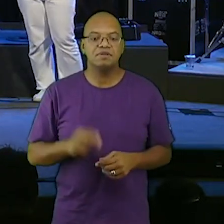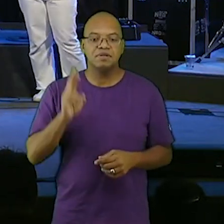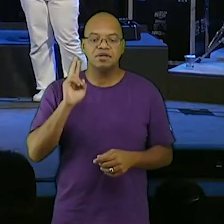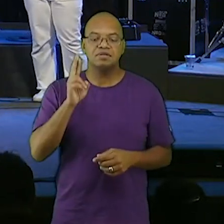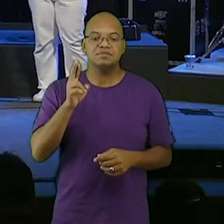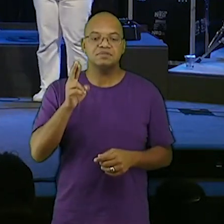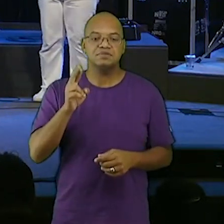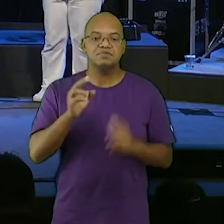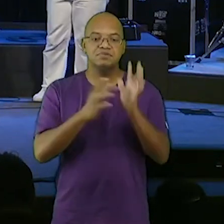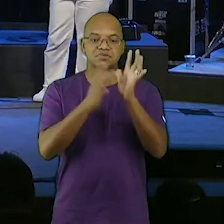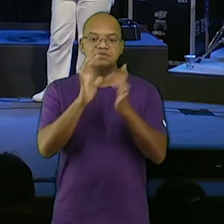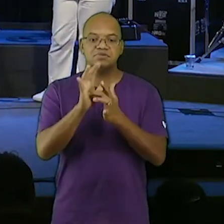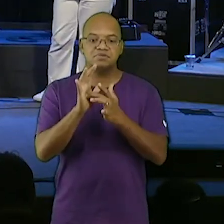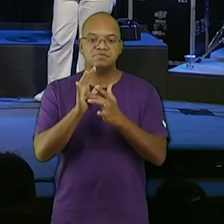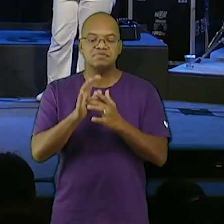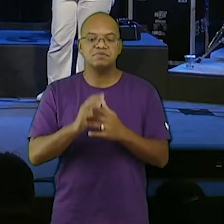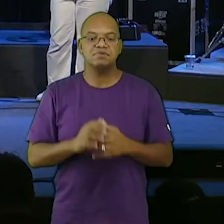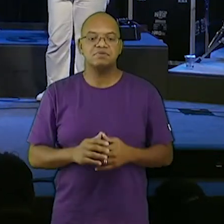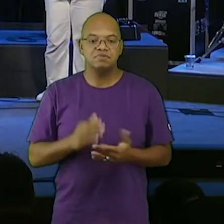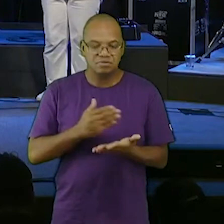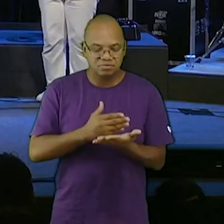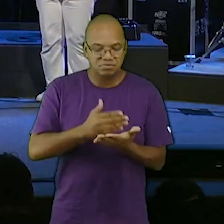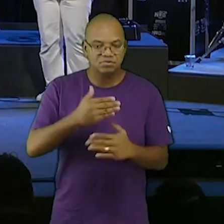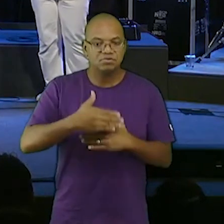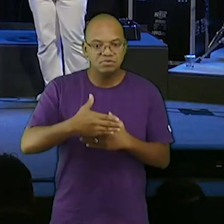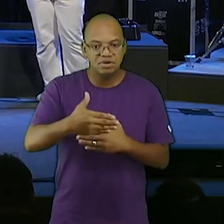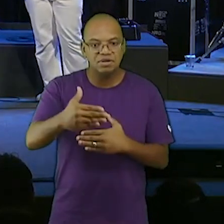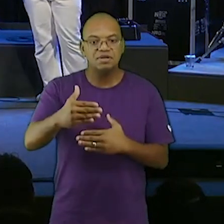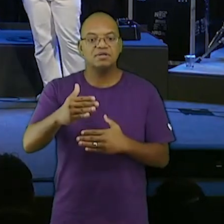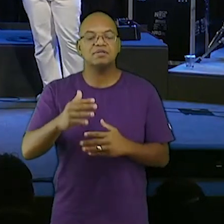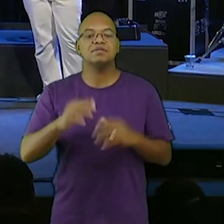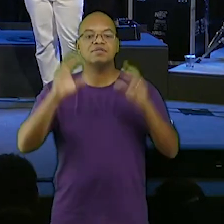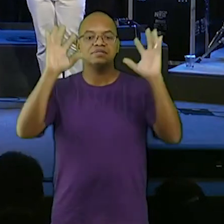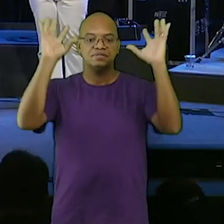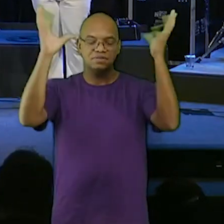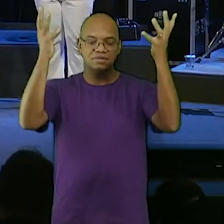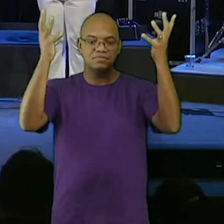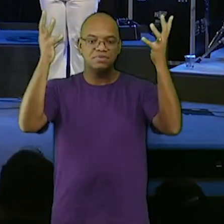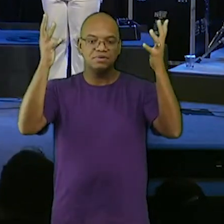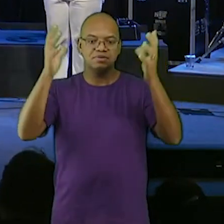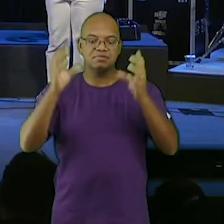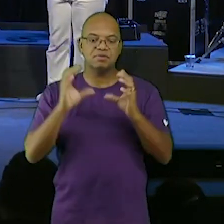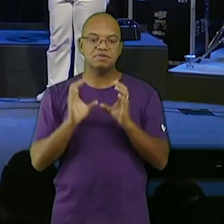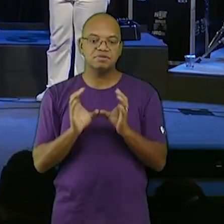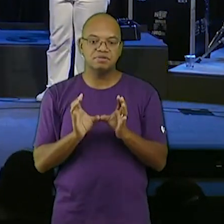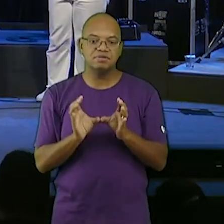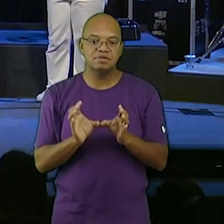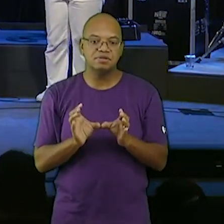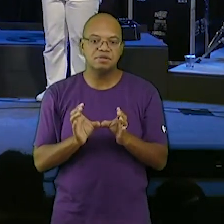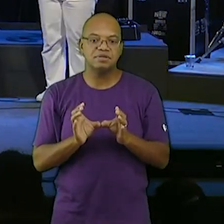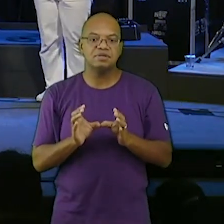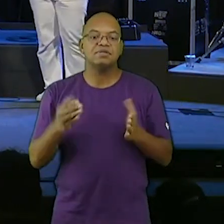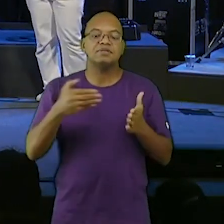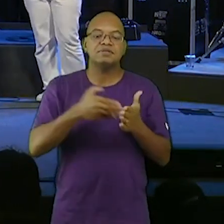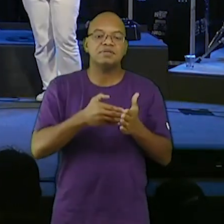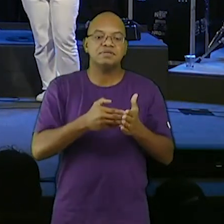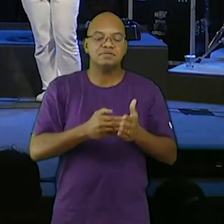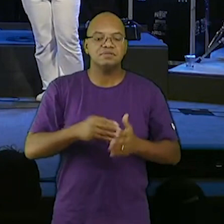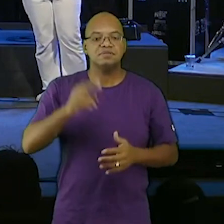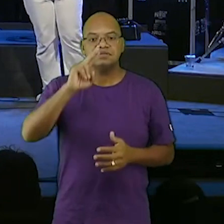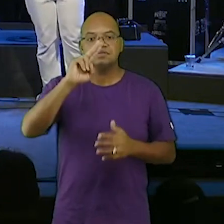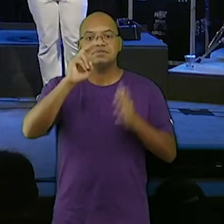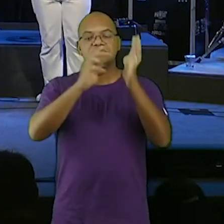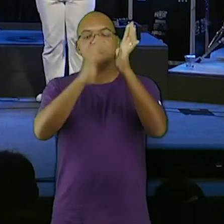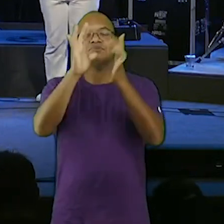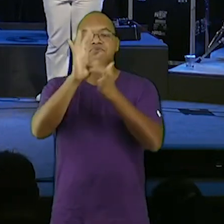celebrando a ceia até que Jesus volte para a gente não se esquecer em memória de mim você pode